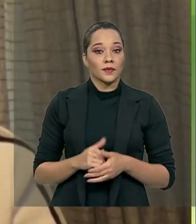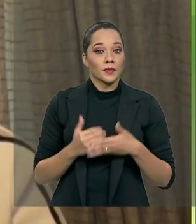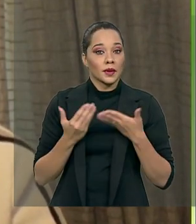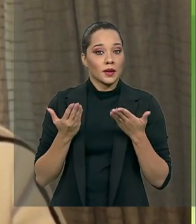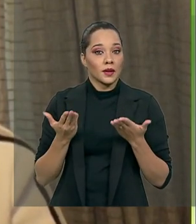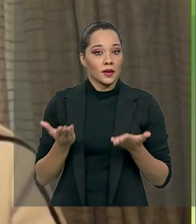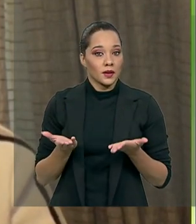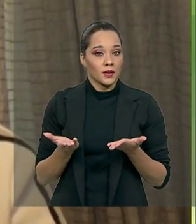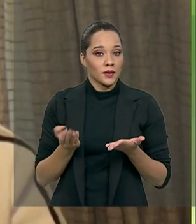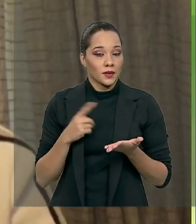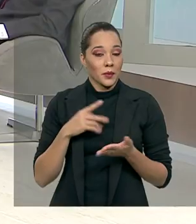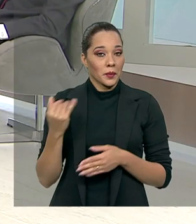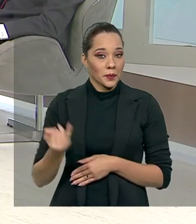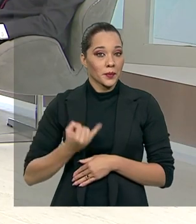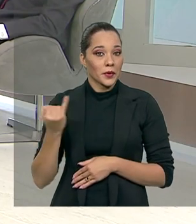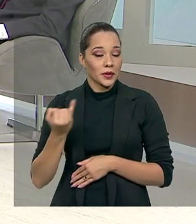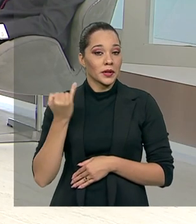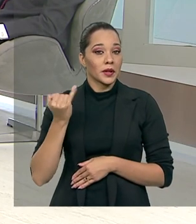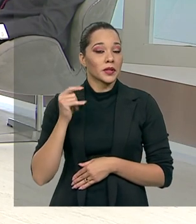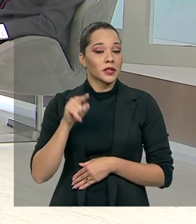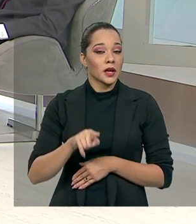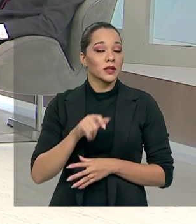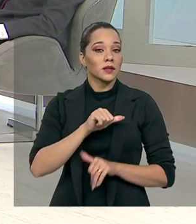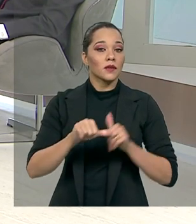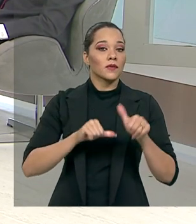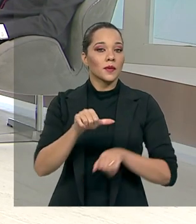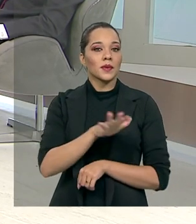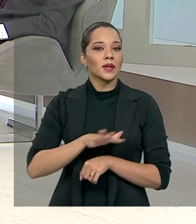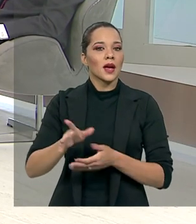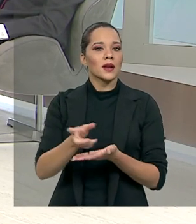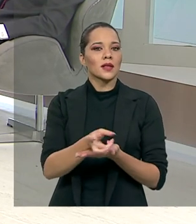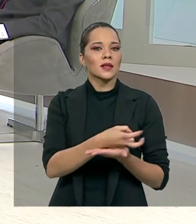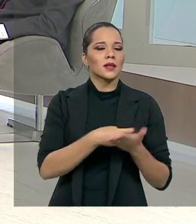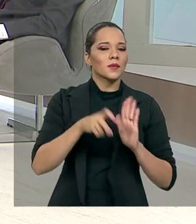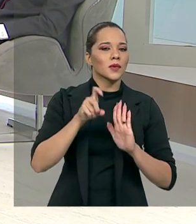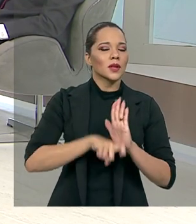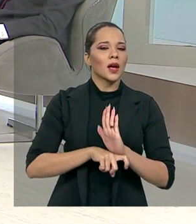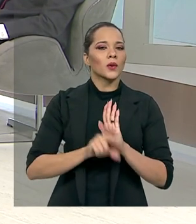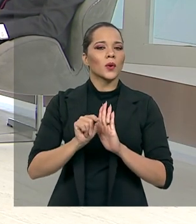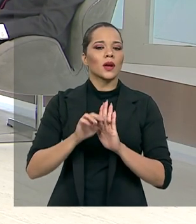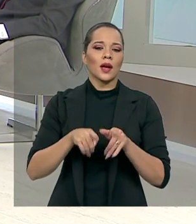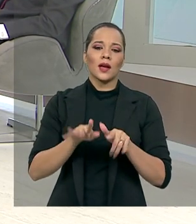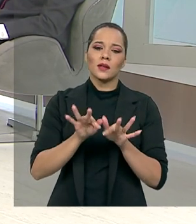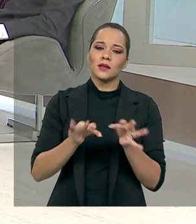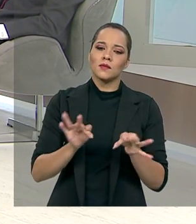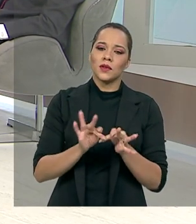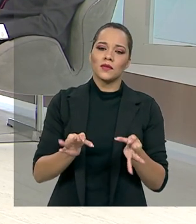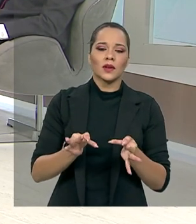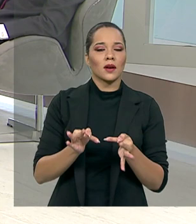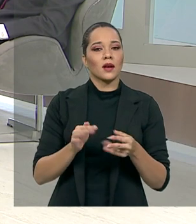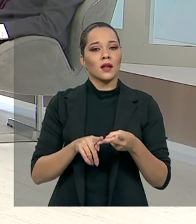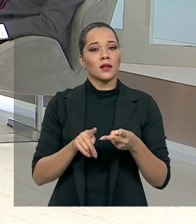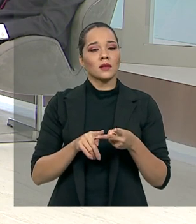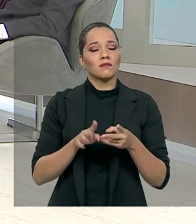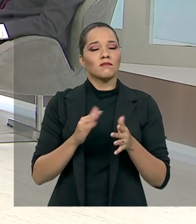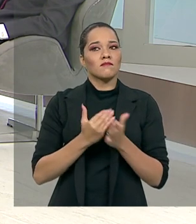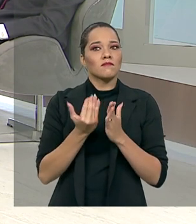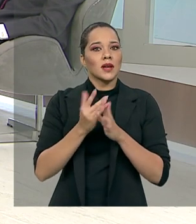fundamentalmente, as reformas tributárias visam a simplificação do